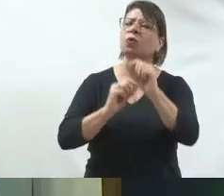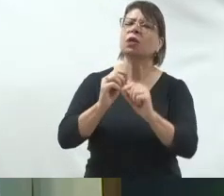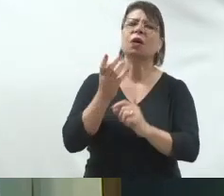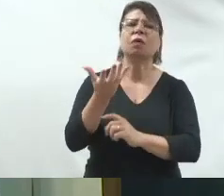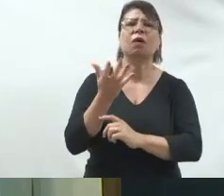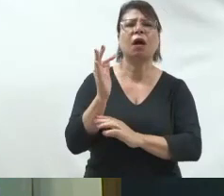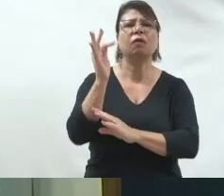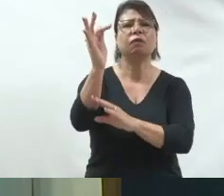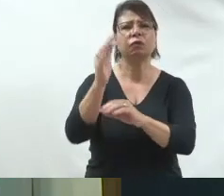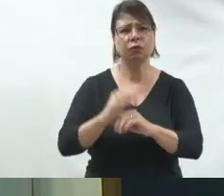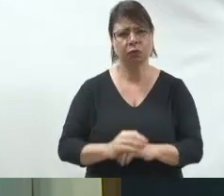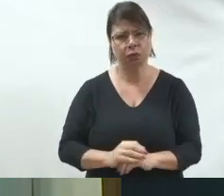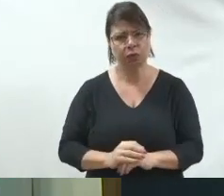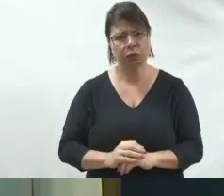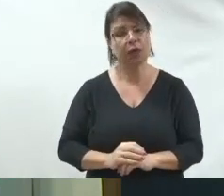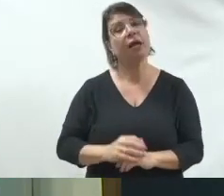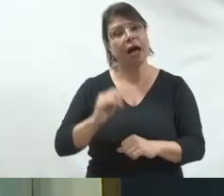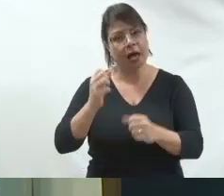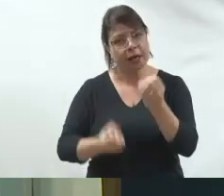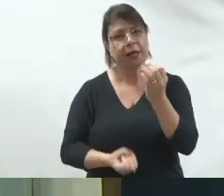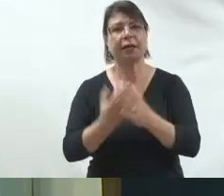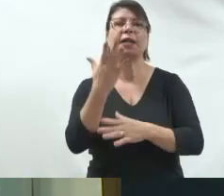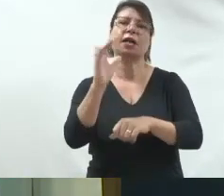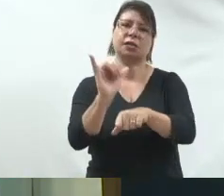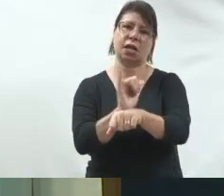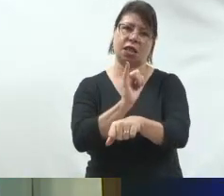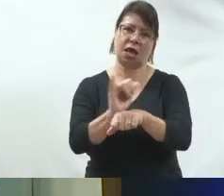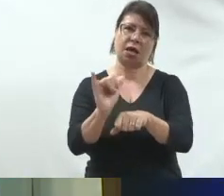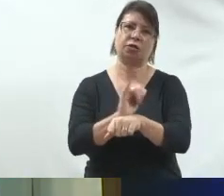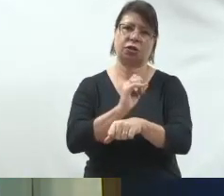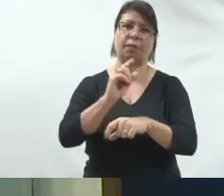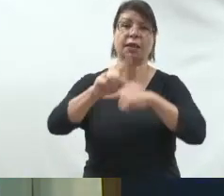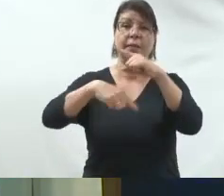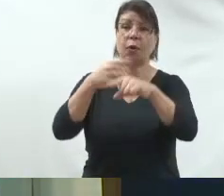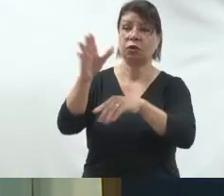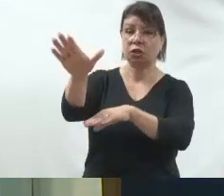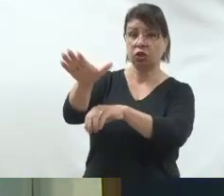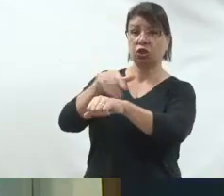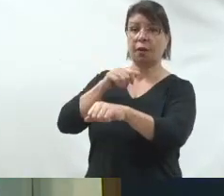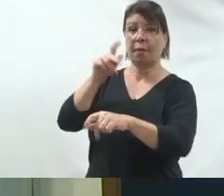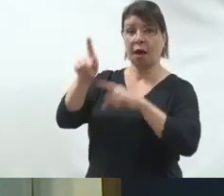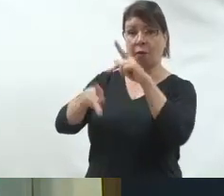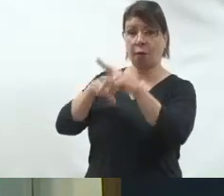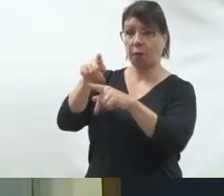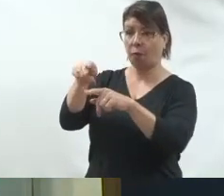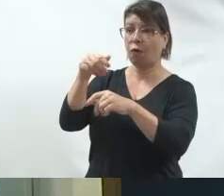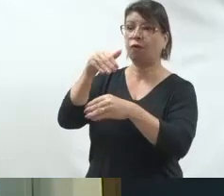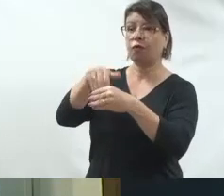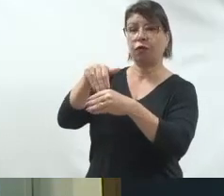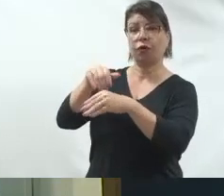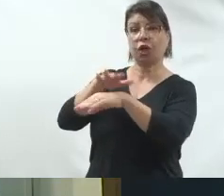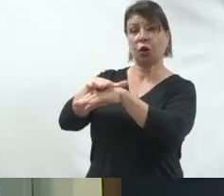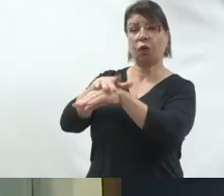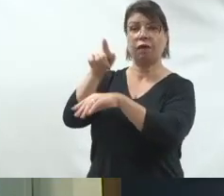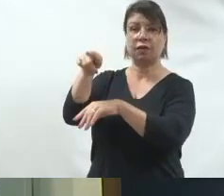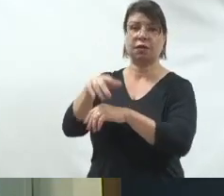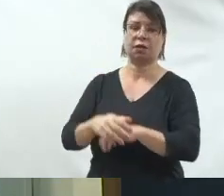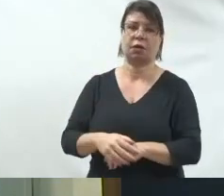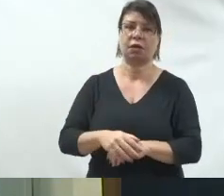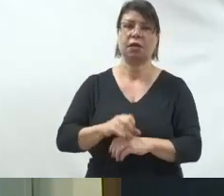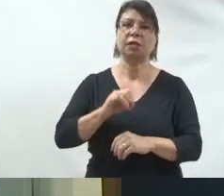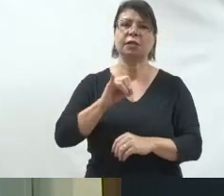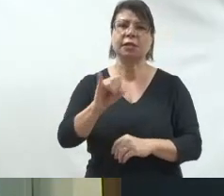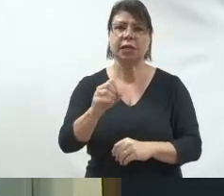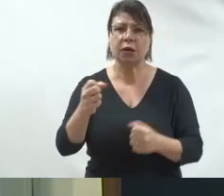construir as estratégias para você conversar com esse eleitor e ter sucesso na sua campanha. Se botar o carro na frente dos bois,